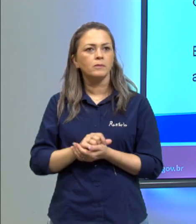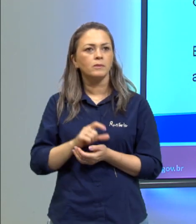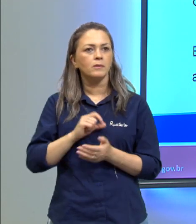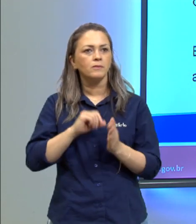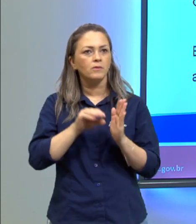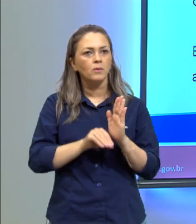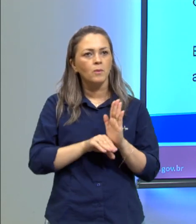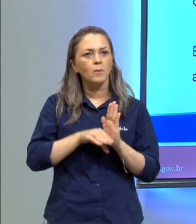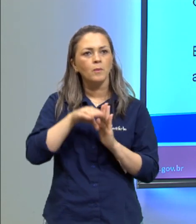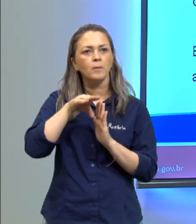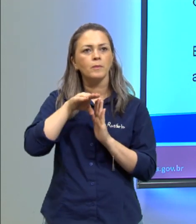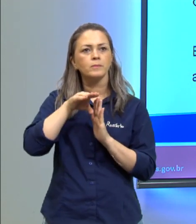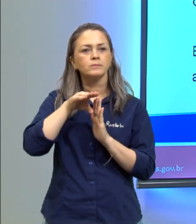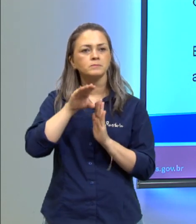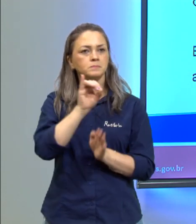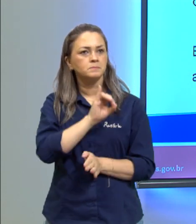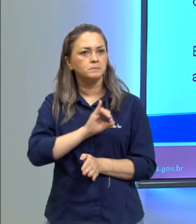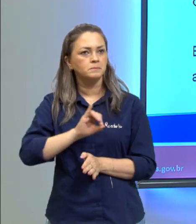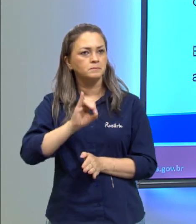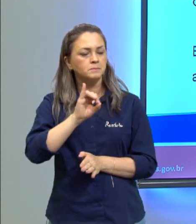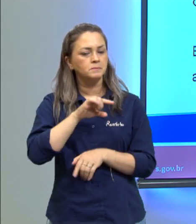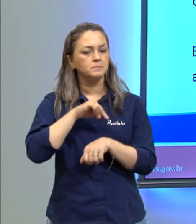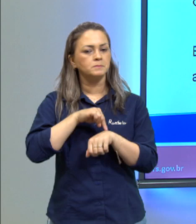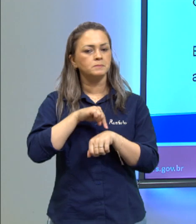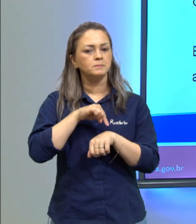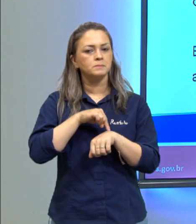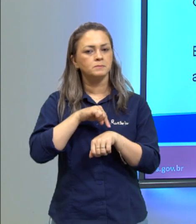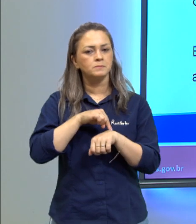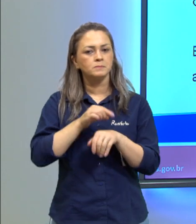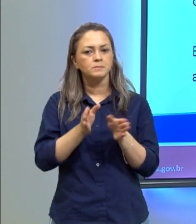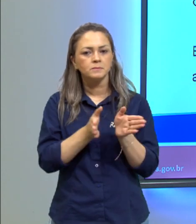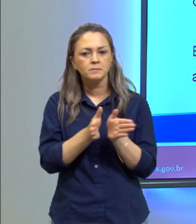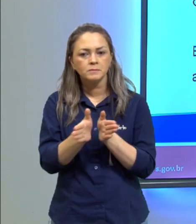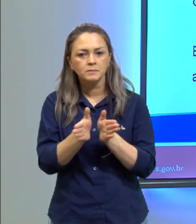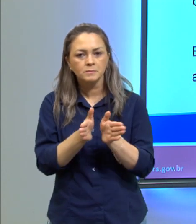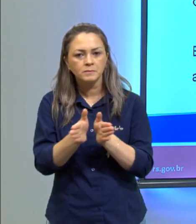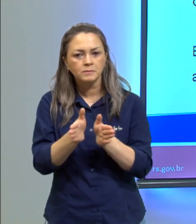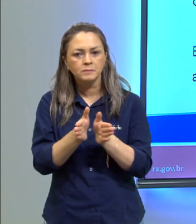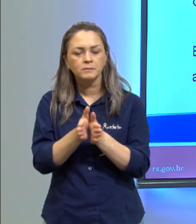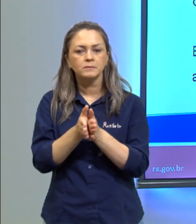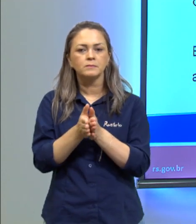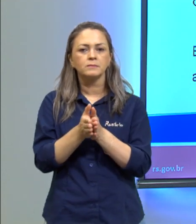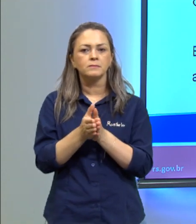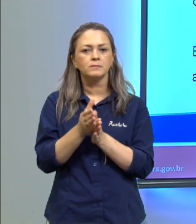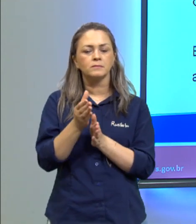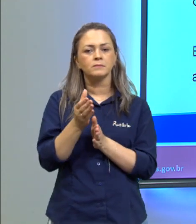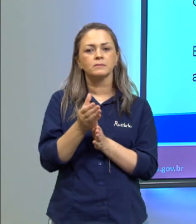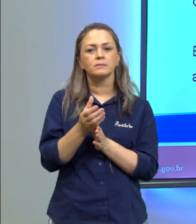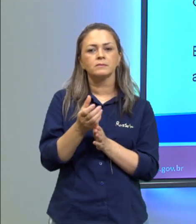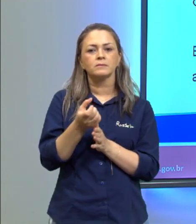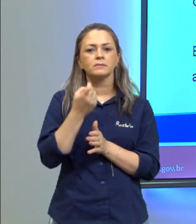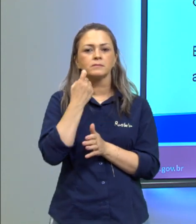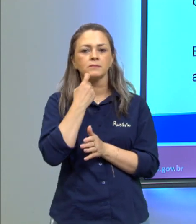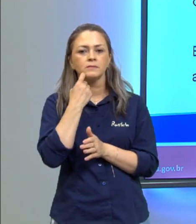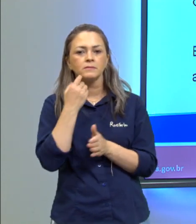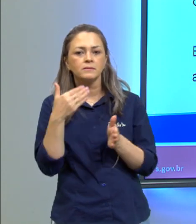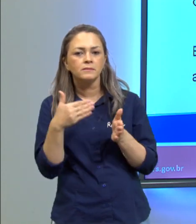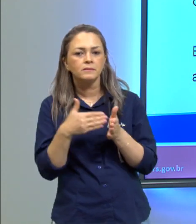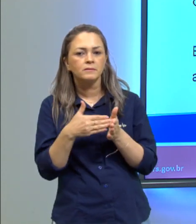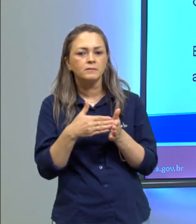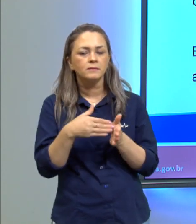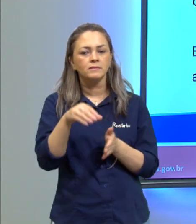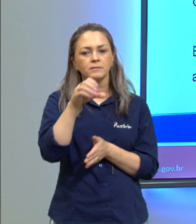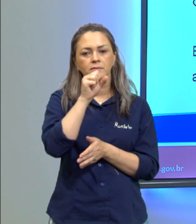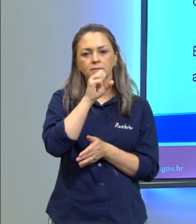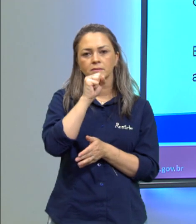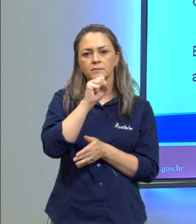aumento significativo do tempo de acesso da sexta-feira para o sábado nos